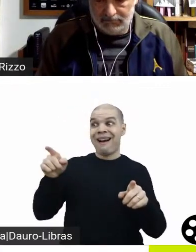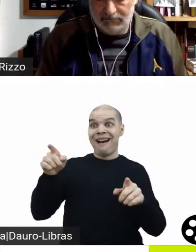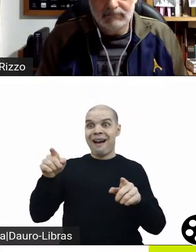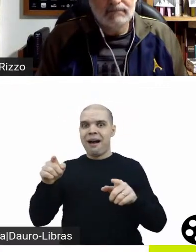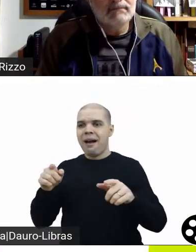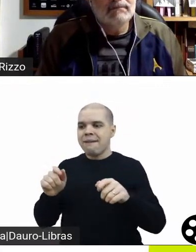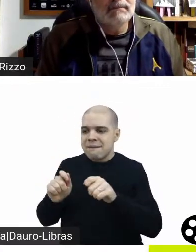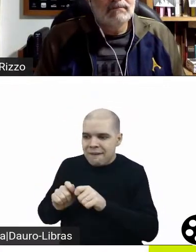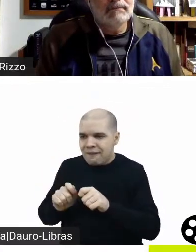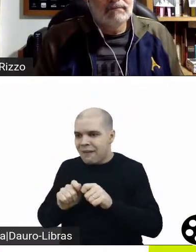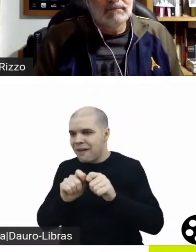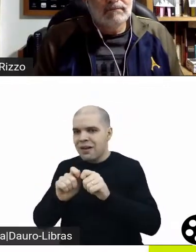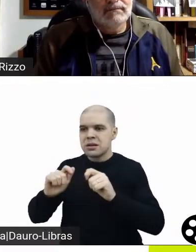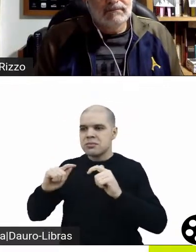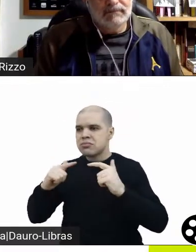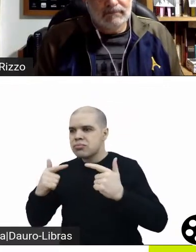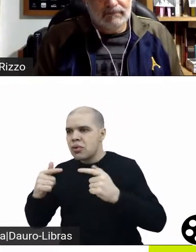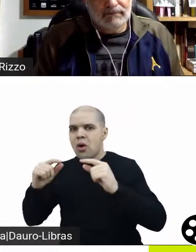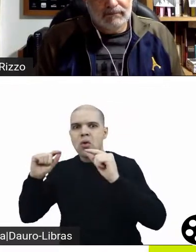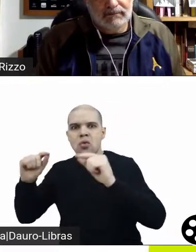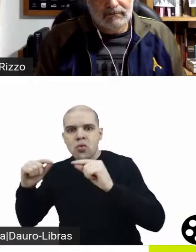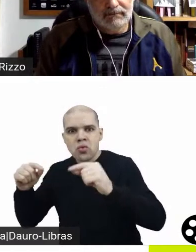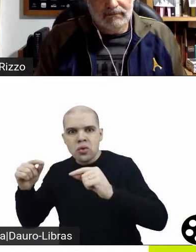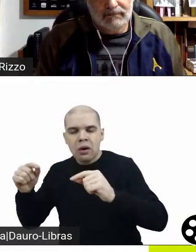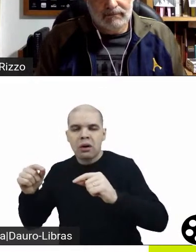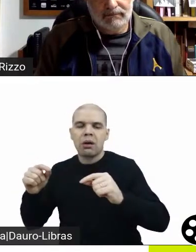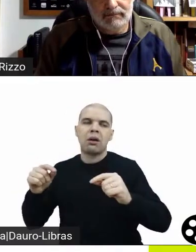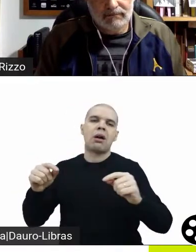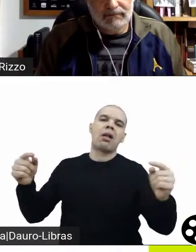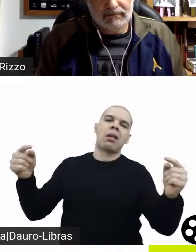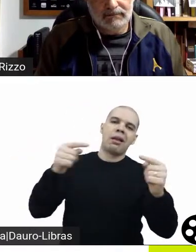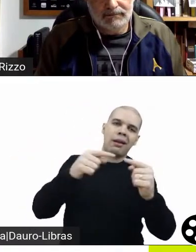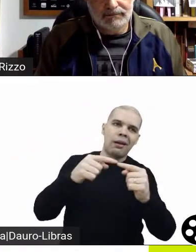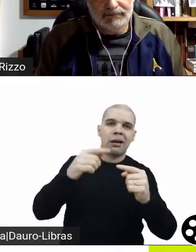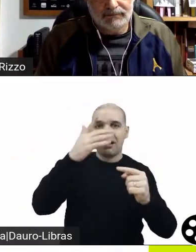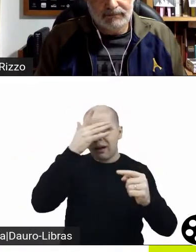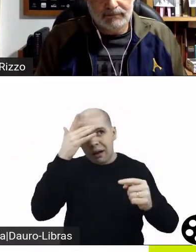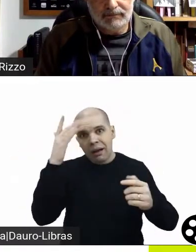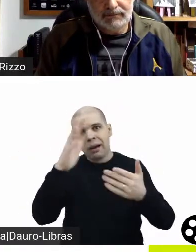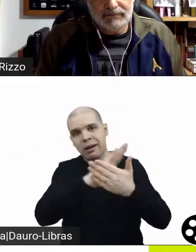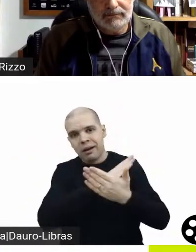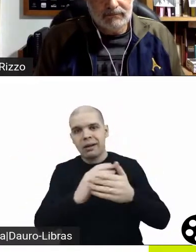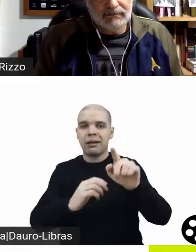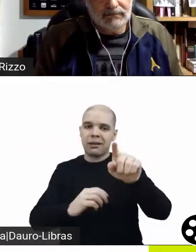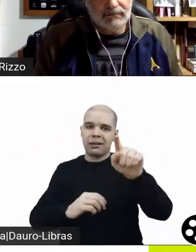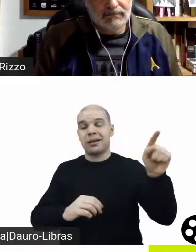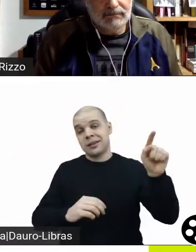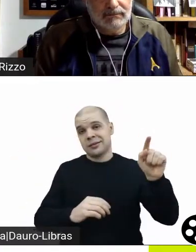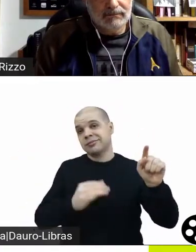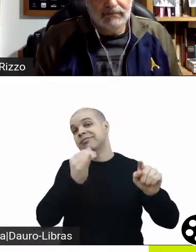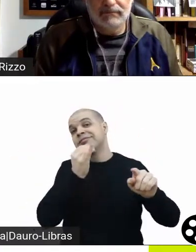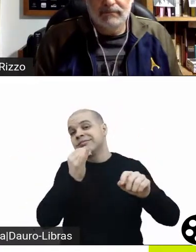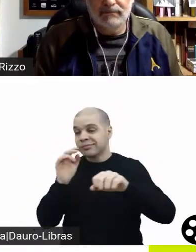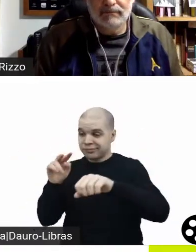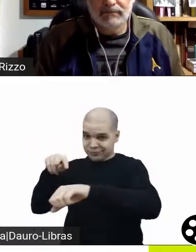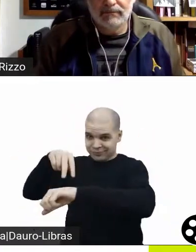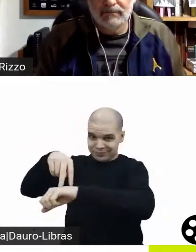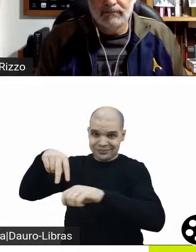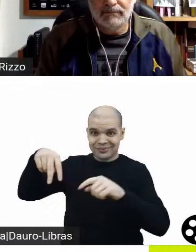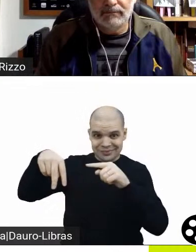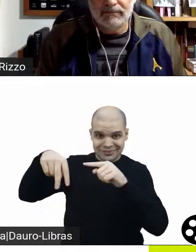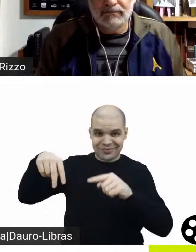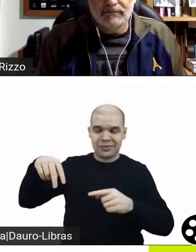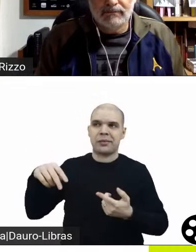a revolta interna dela contra aquela imposição social, mas ela faz isso através de comportamentos comportamentos que são comportamentos condensáveis.